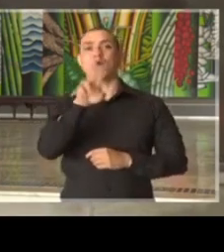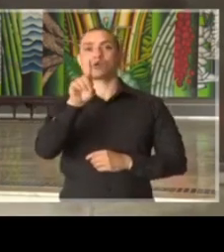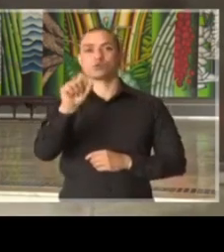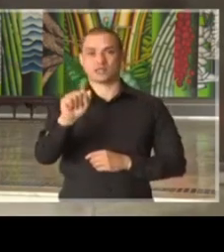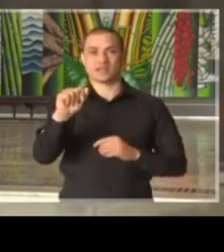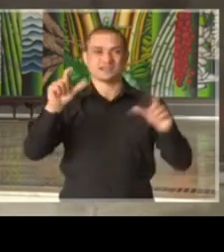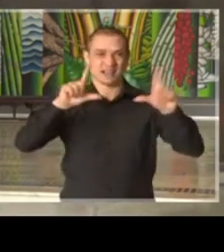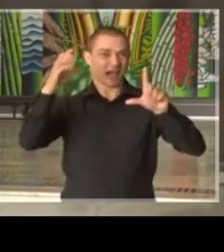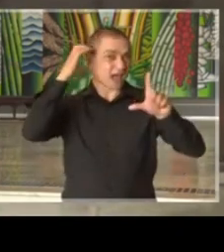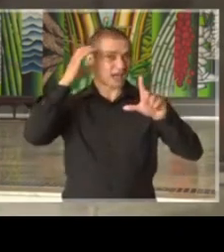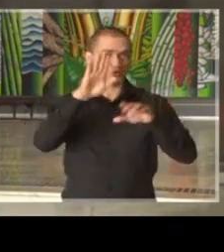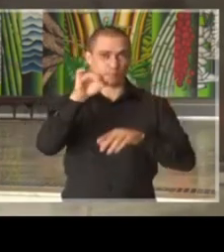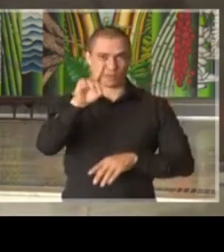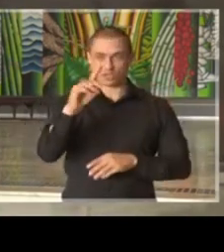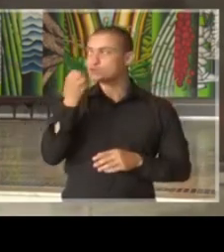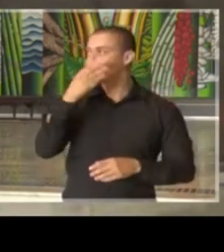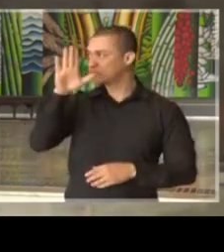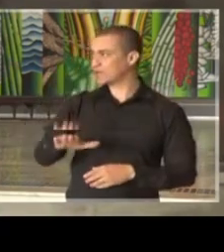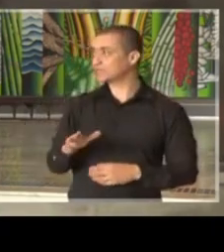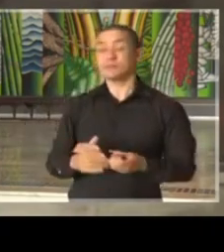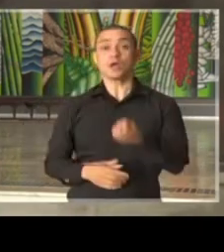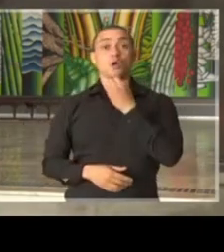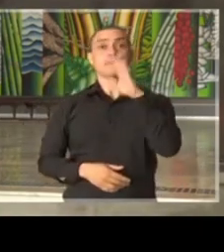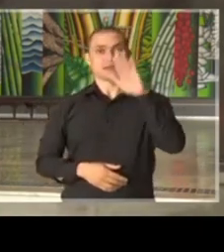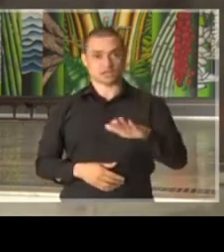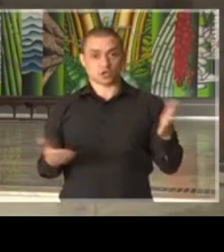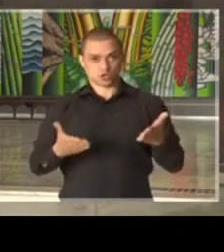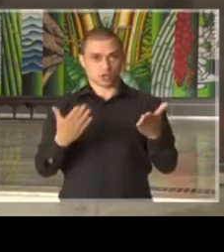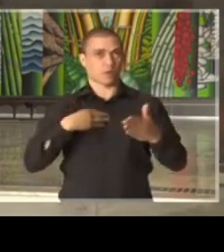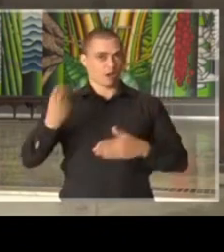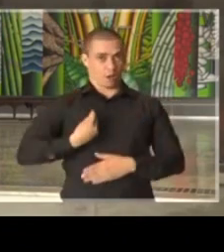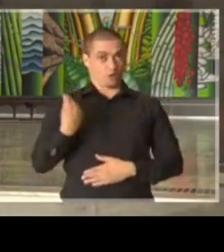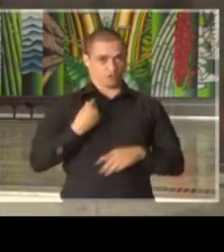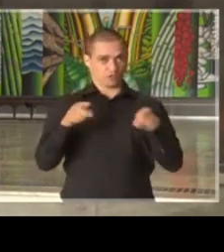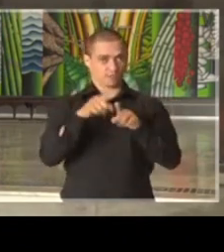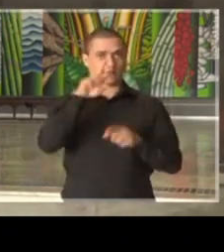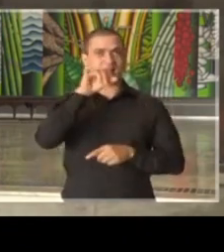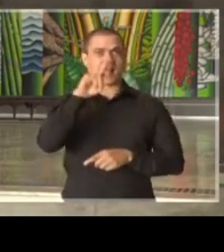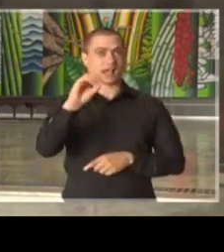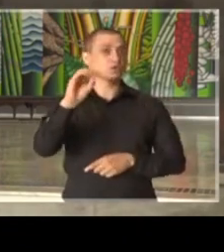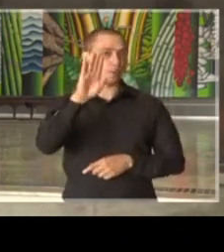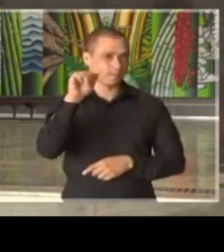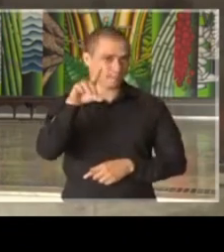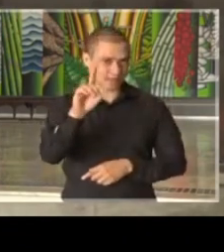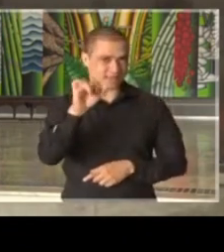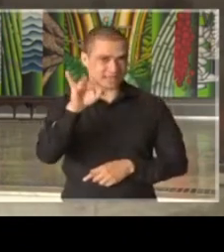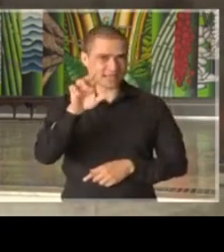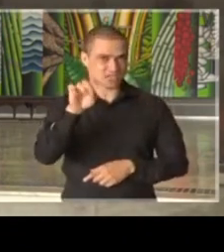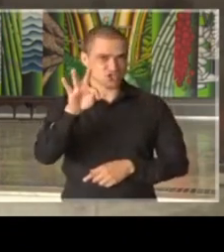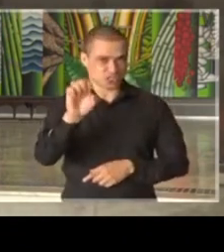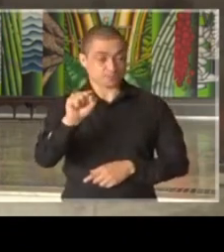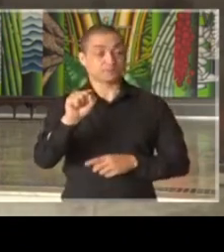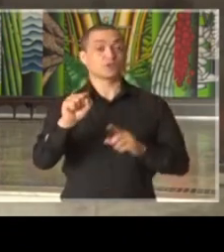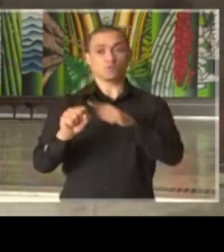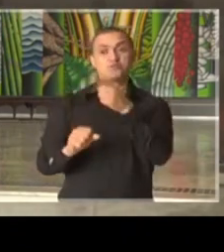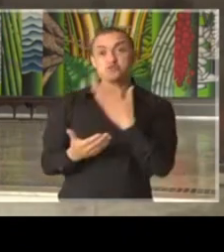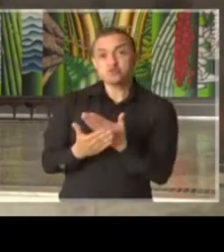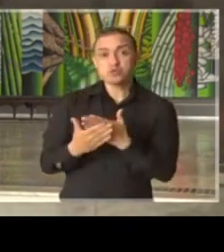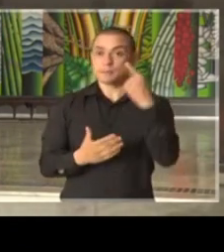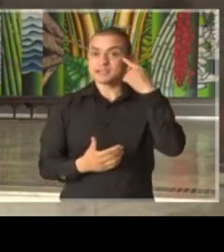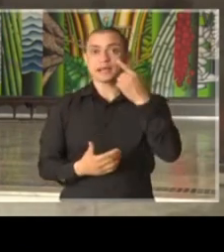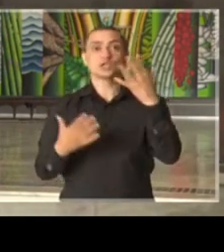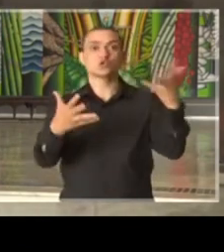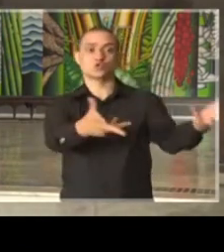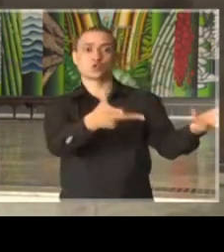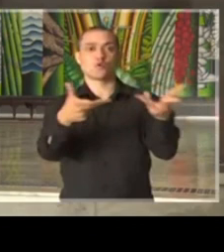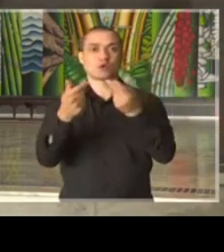presença. Boa tarde. Boa tarde a todos. Estamos ao vivo agora na Rádio Bandeirantes. Governador, vocês estudam a possibilidade de convocar alunos dos